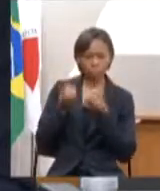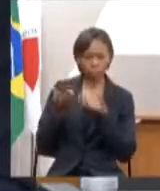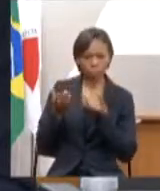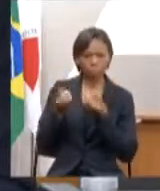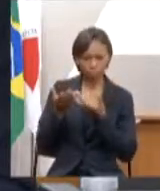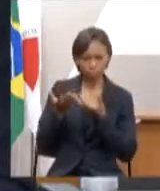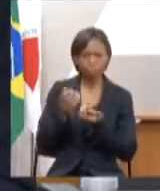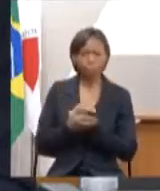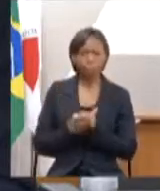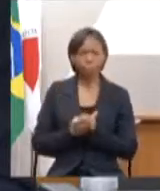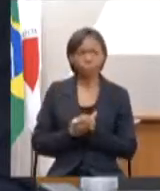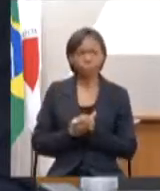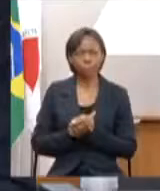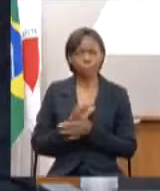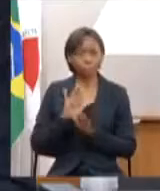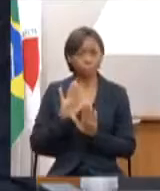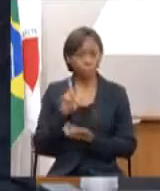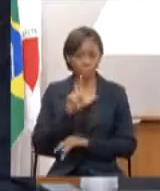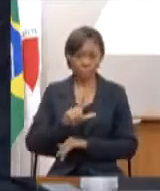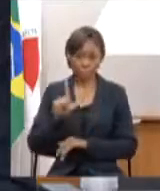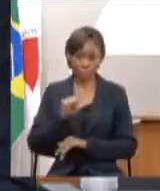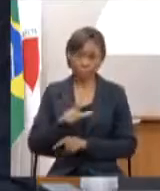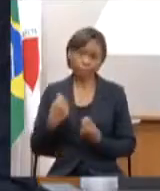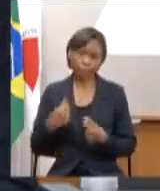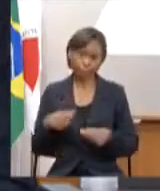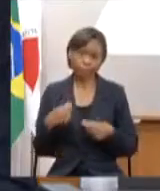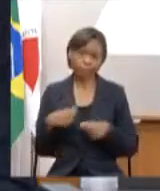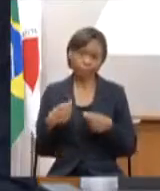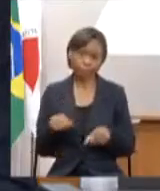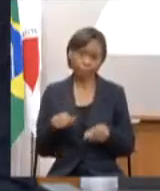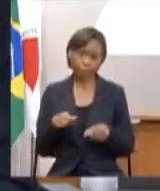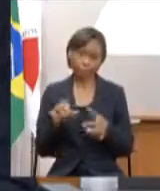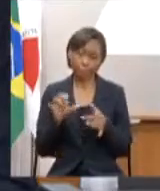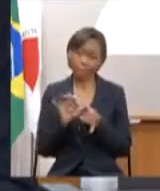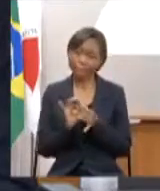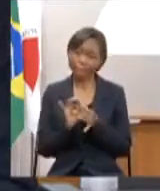obviamente nós vamos precisar de autorização